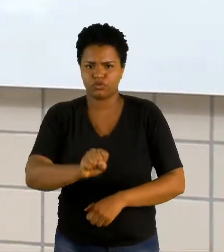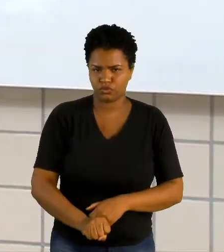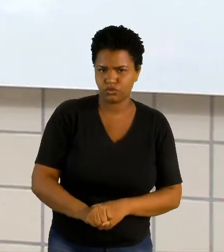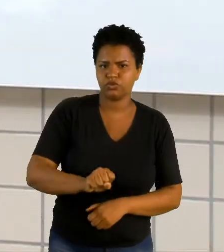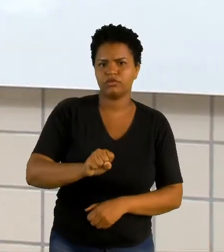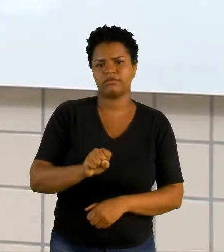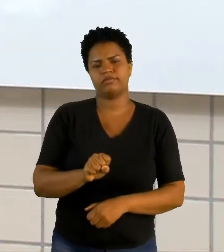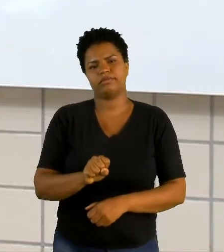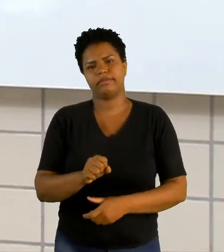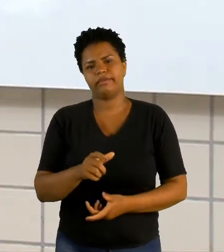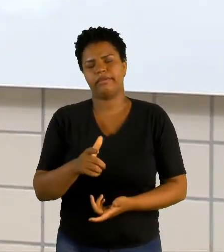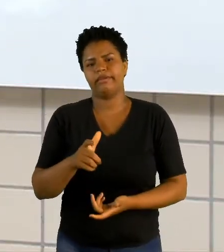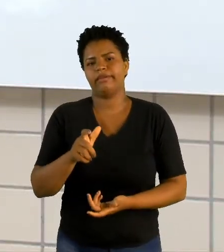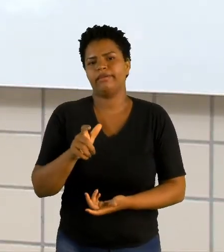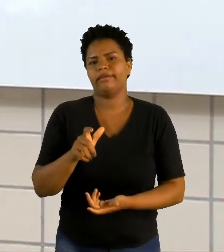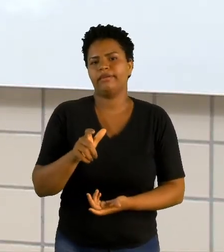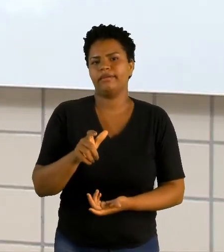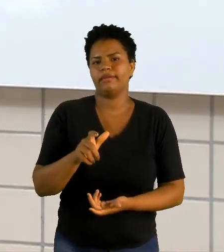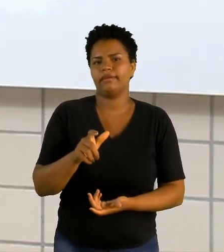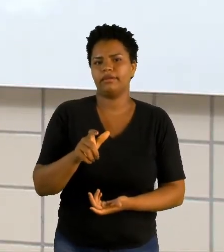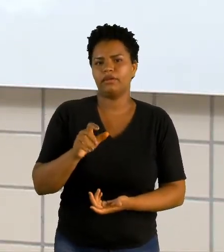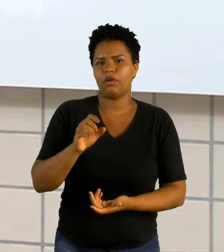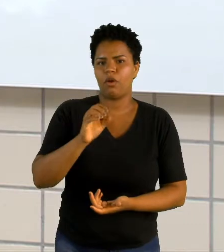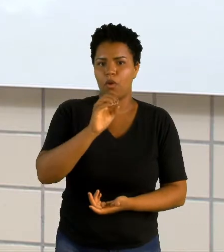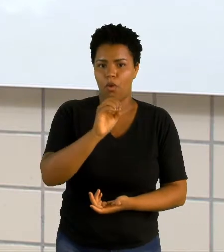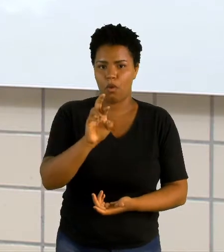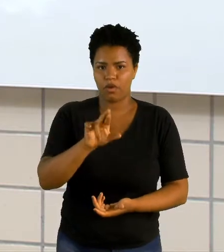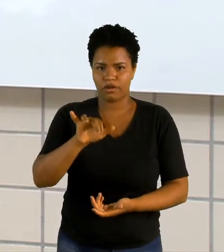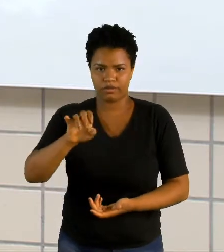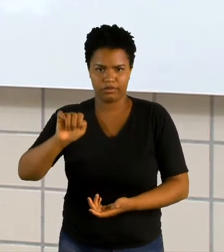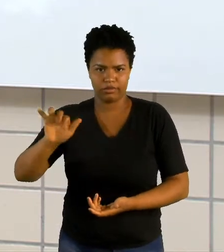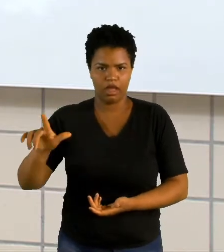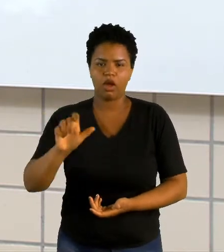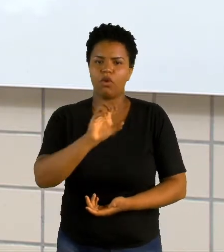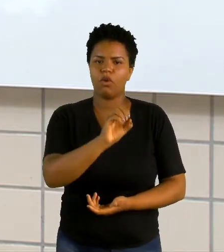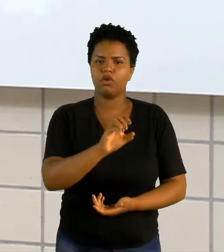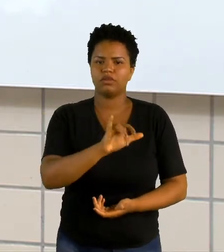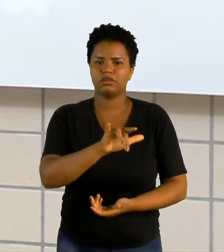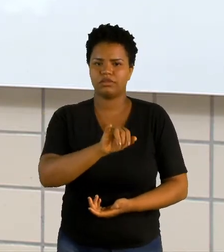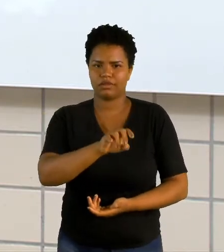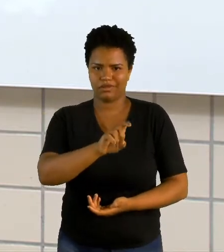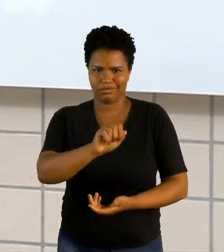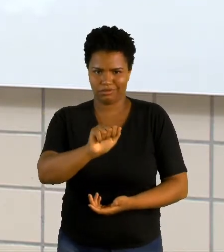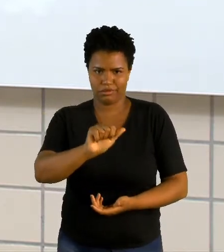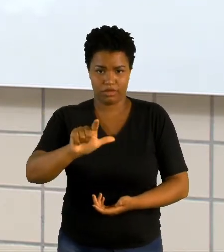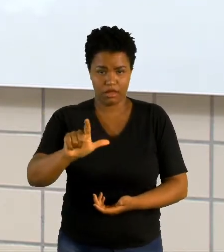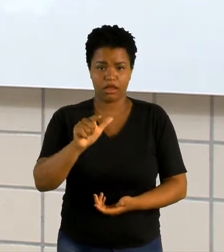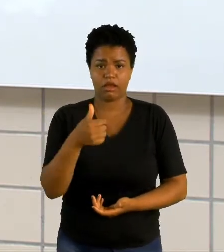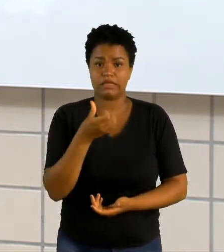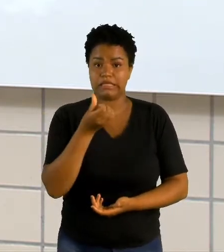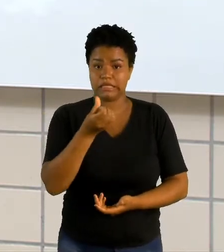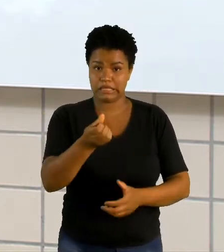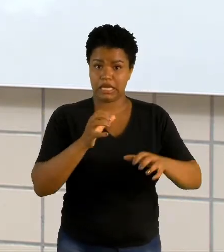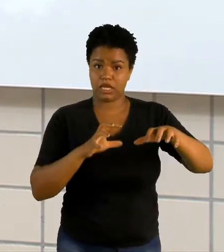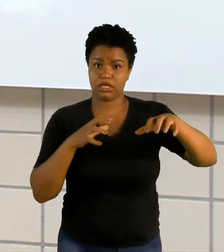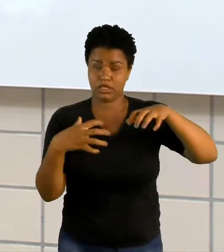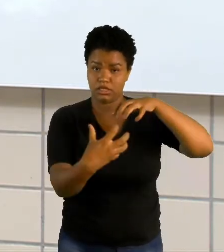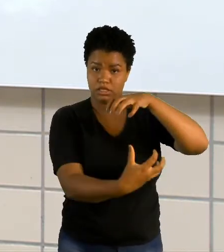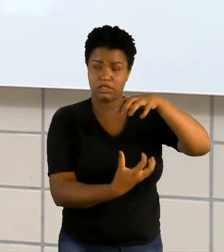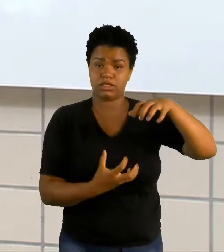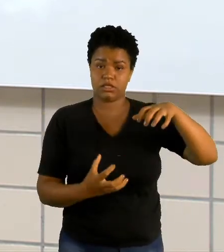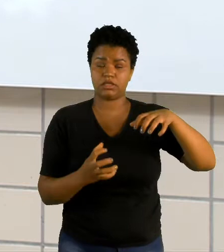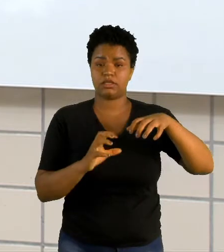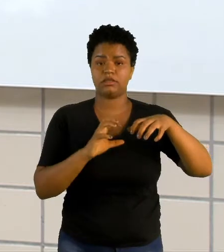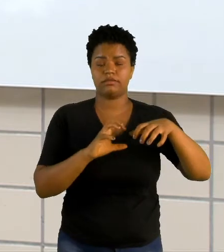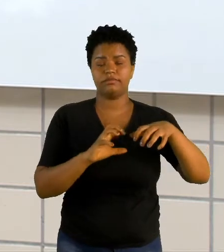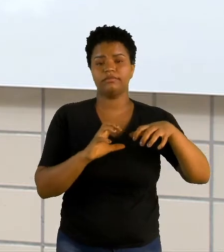hemisfério sul, hemisfério oriental, hemisfério ocidental. É dividido em seis continentes. Que a gente